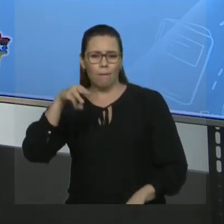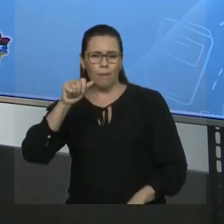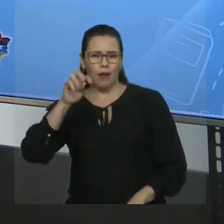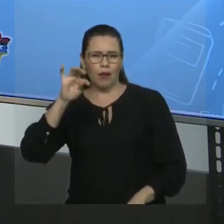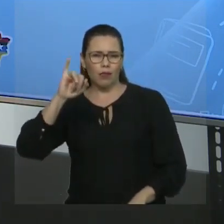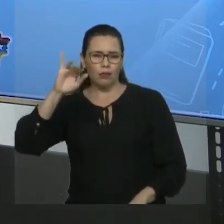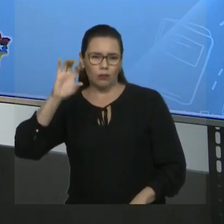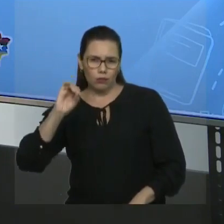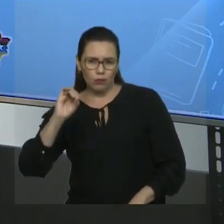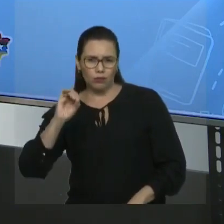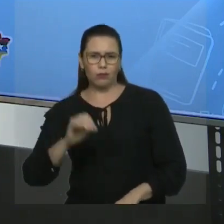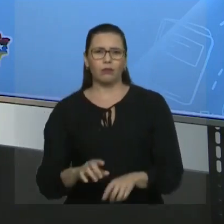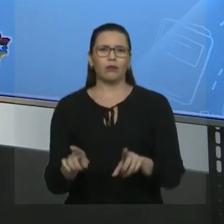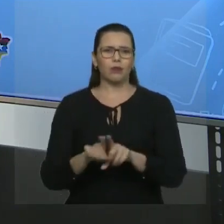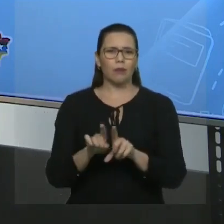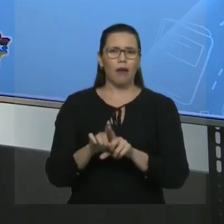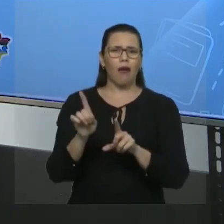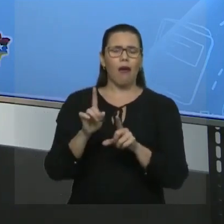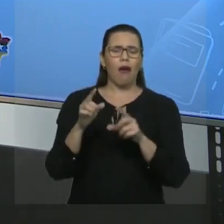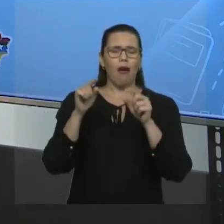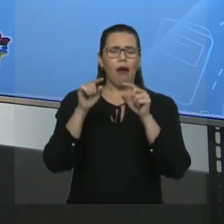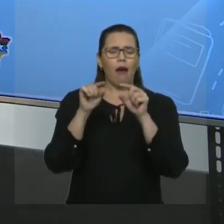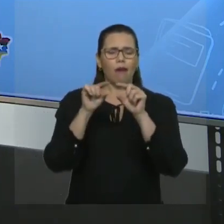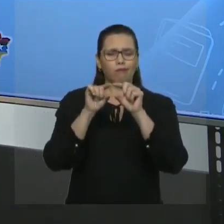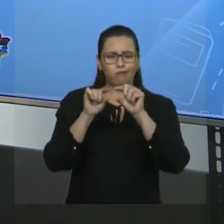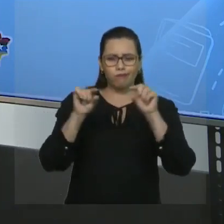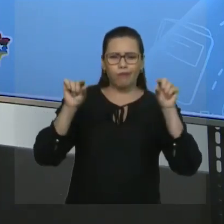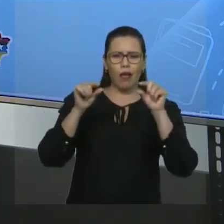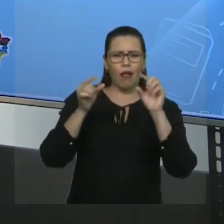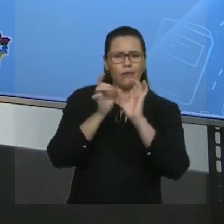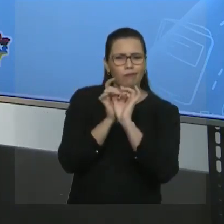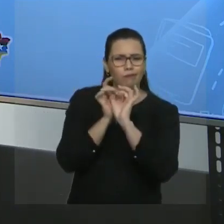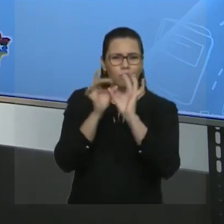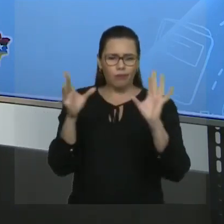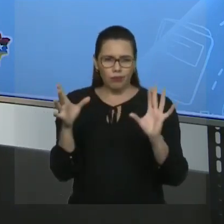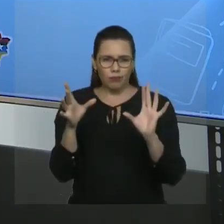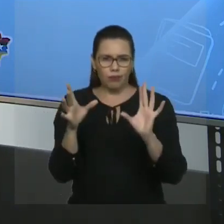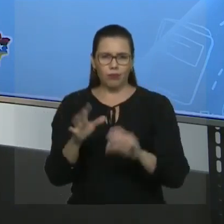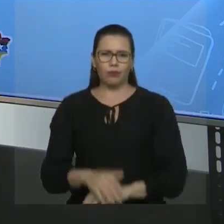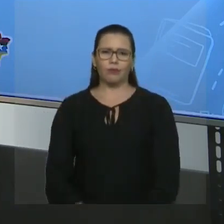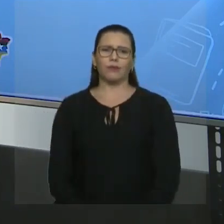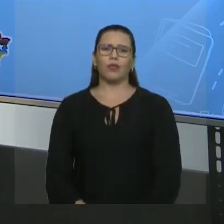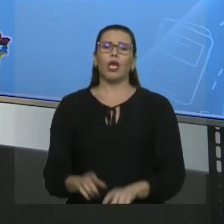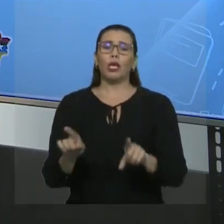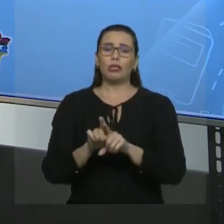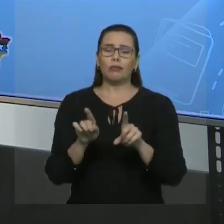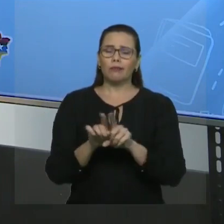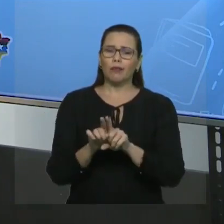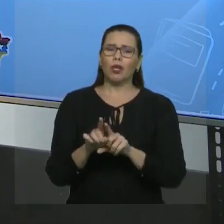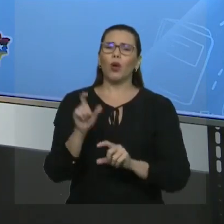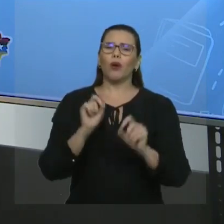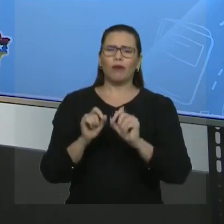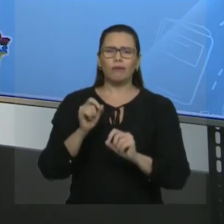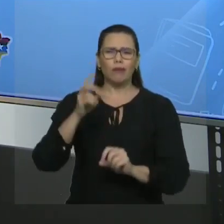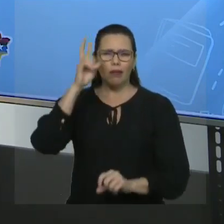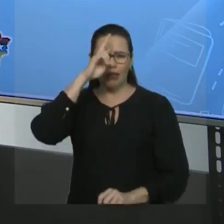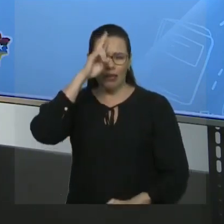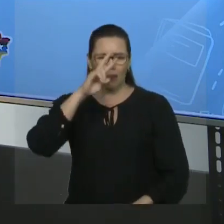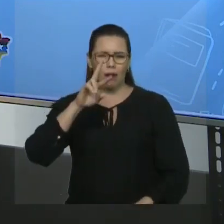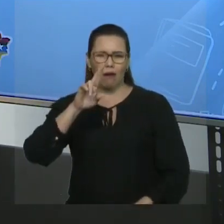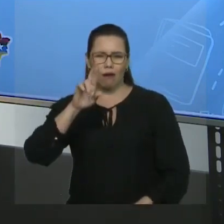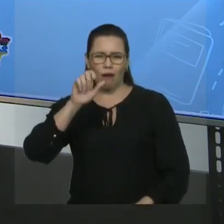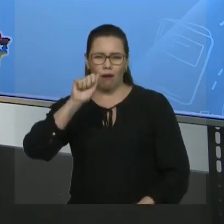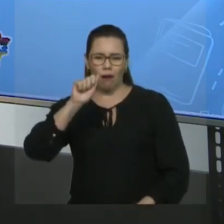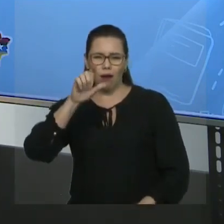nomenclatura das cadeias ramificadas, onde nós iniciamos o estudo dos chamados radicais. Você se lembra? Aqueles